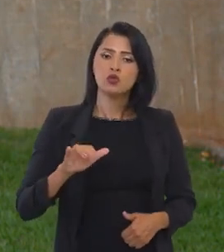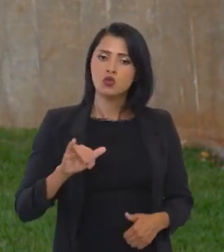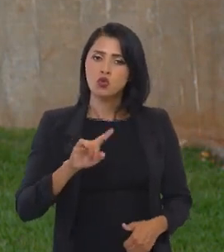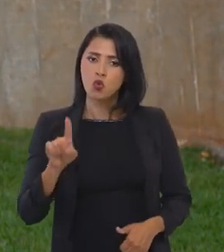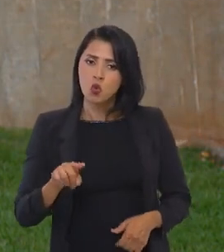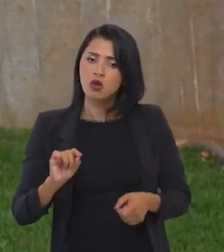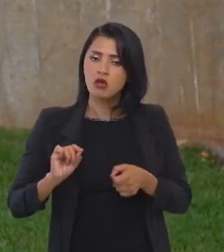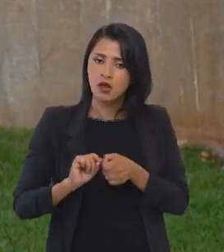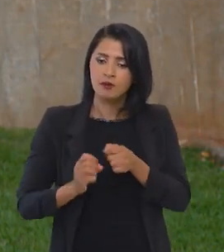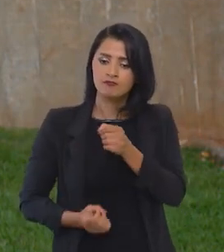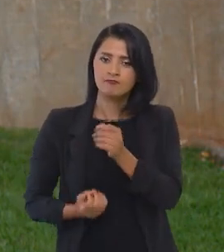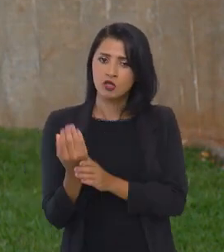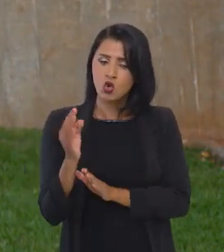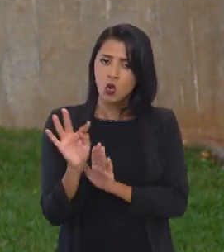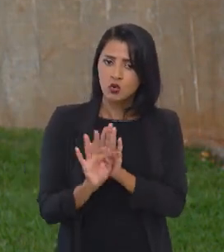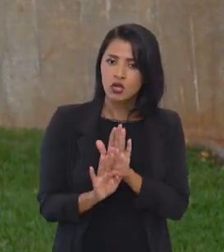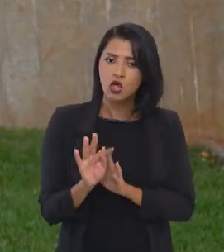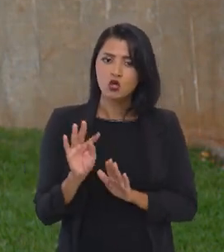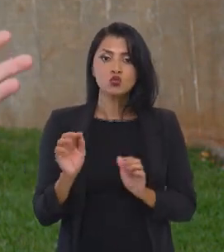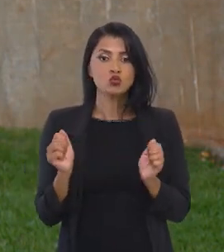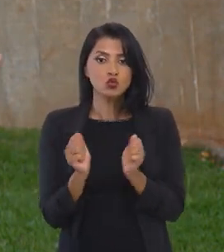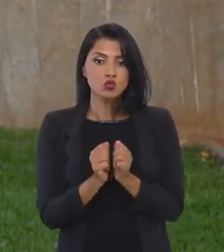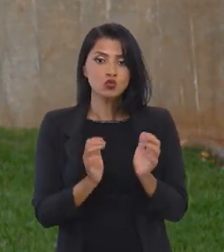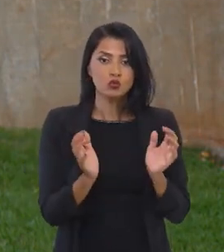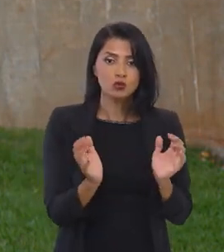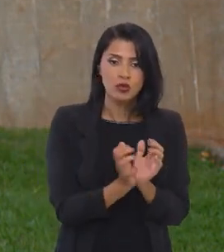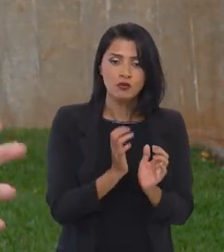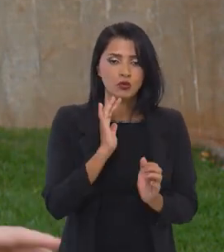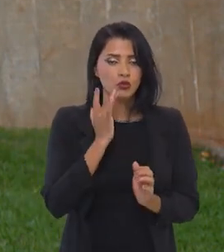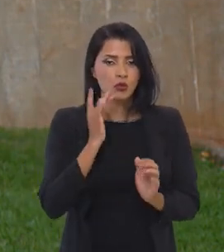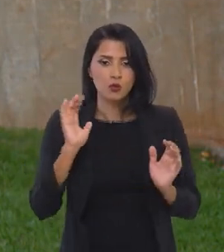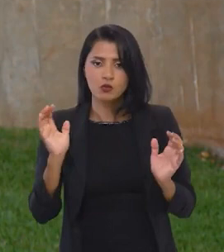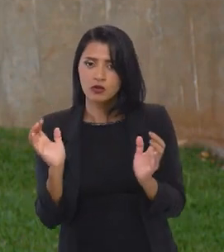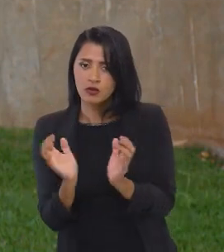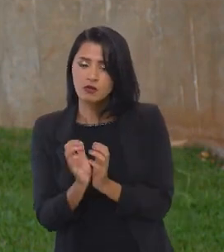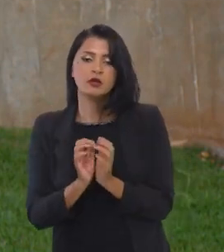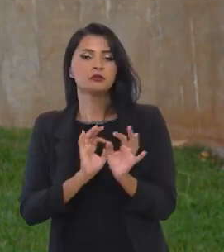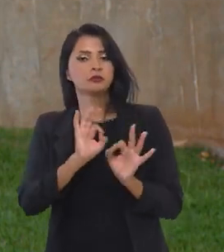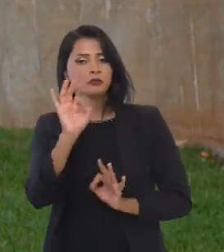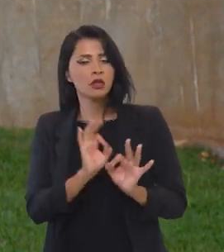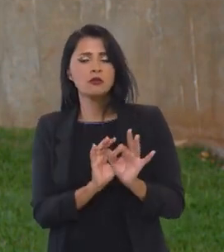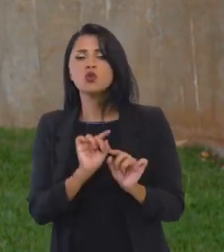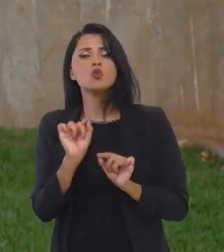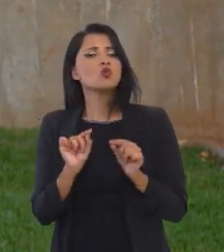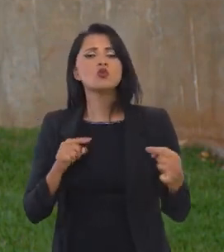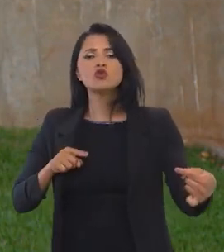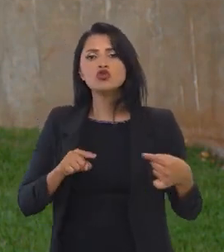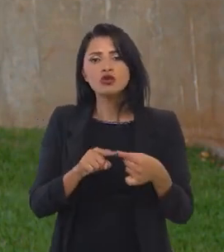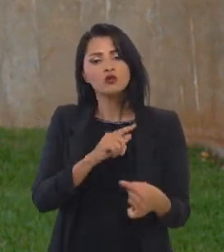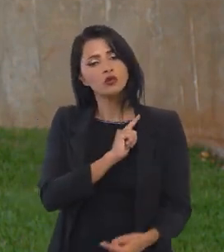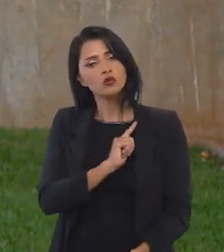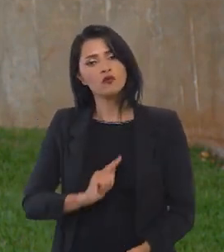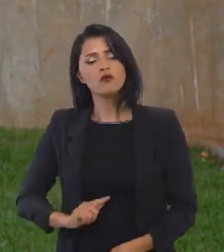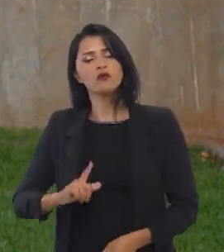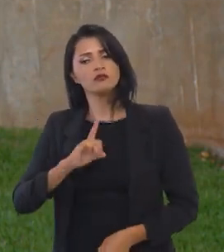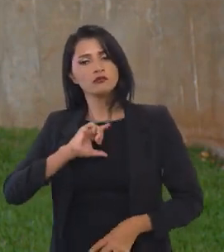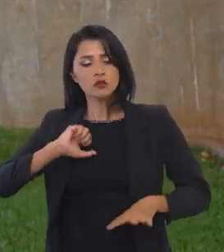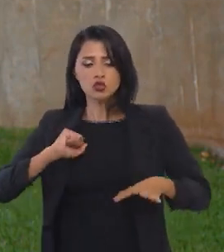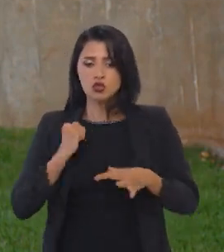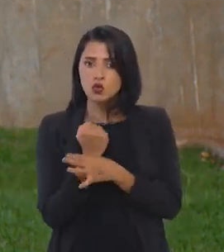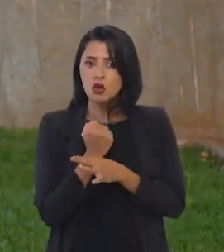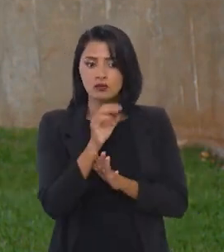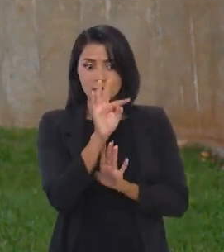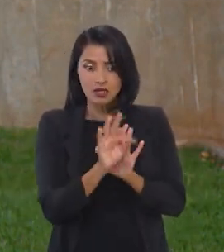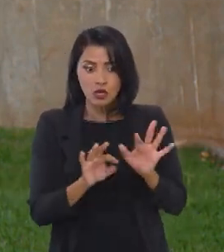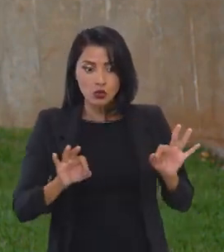Henrique, que fez o texto junto com a equipe do Tesouro, com equipe do Planejamento, para que o governo tivesse, então, a